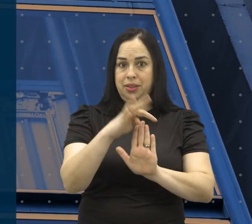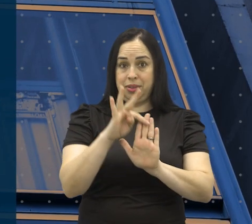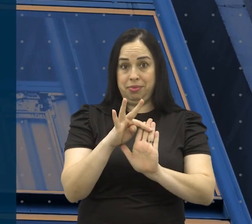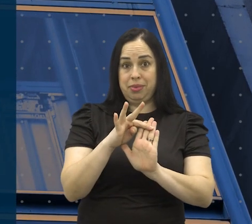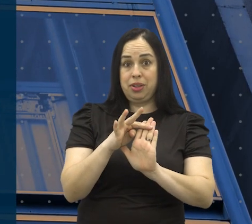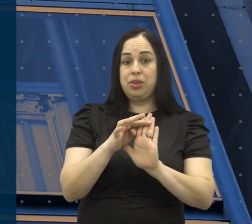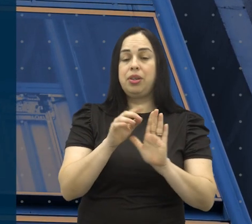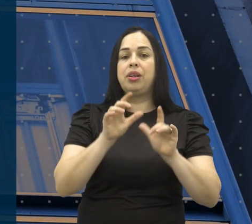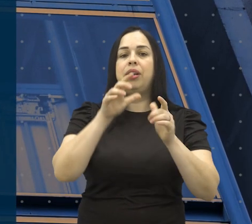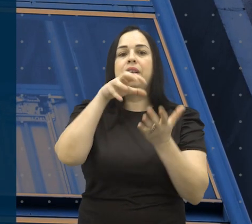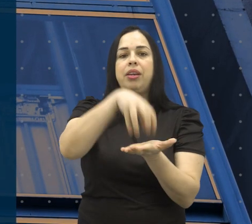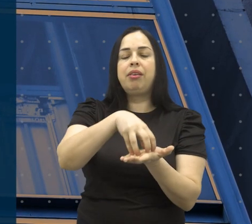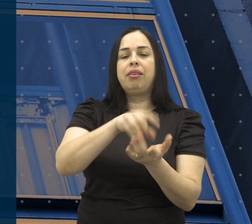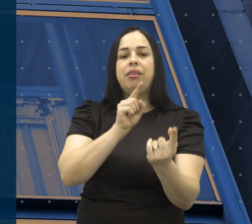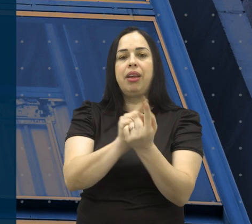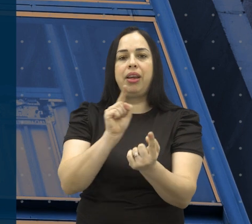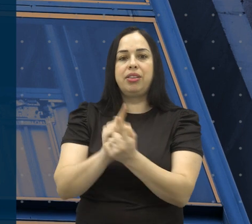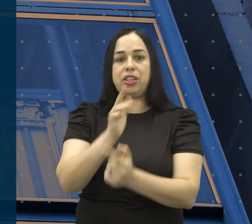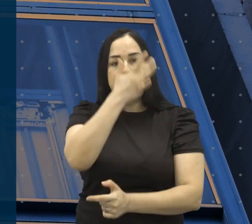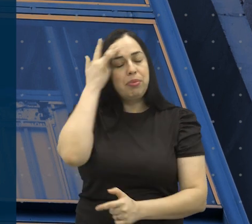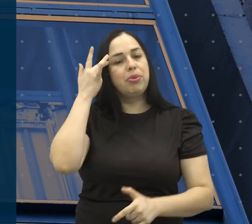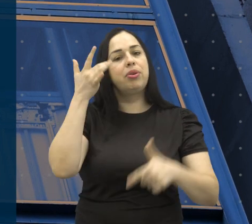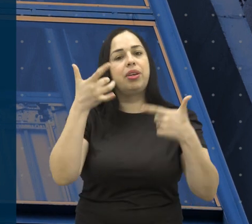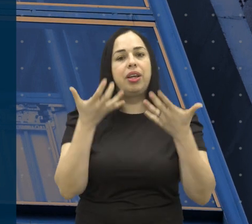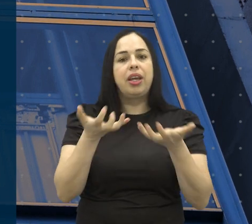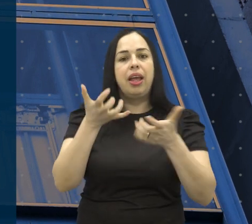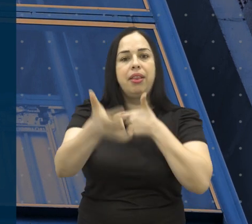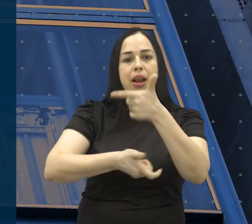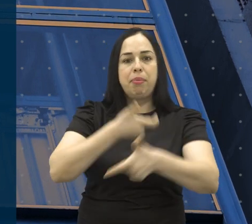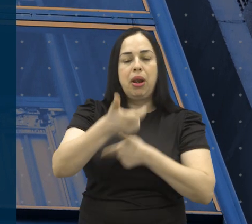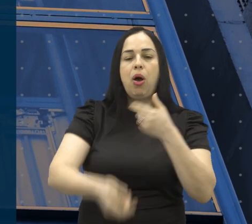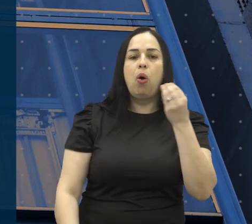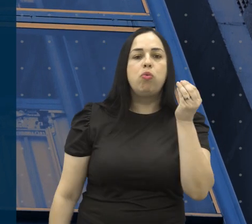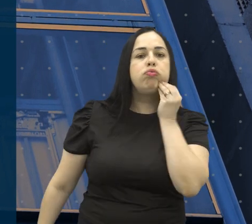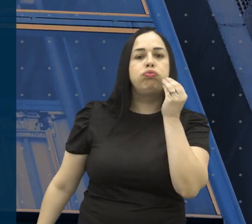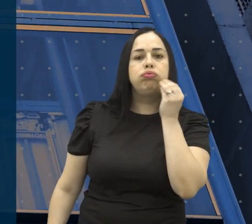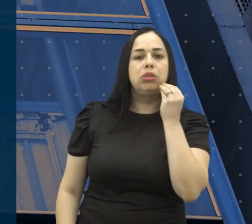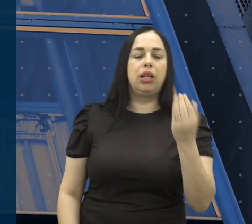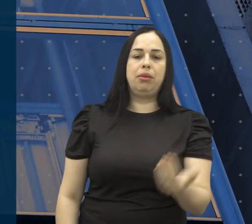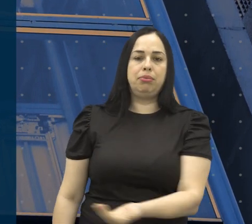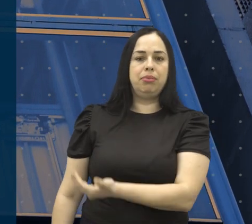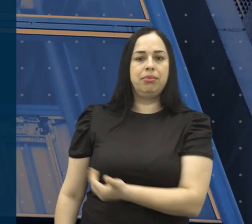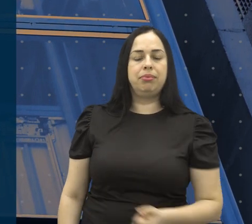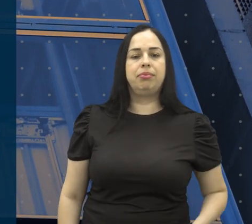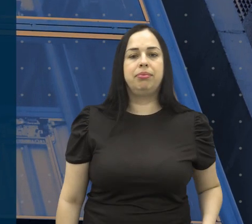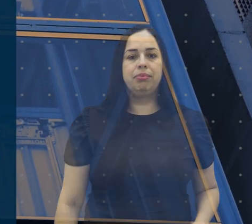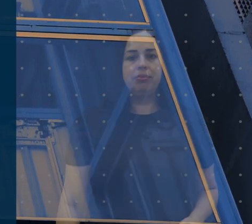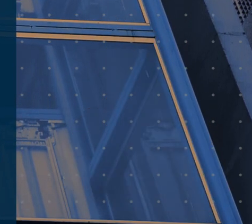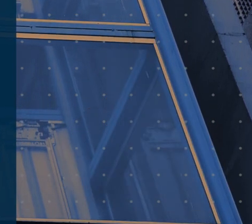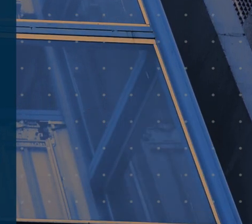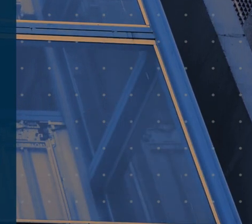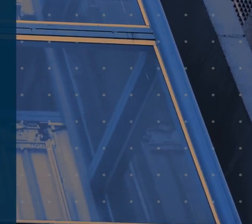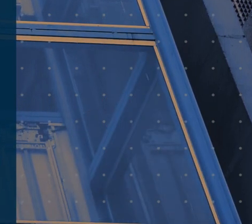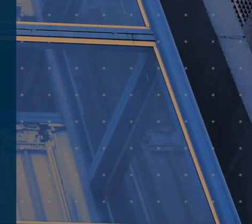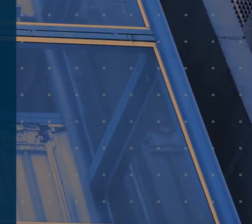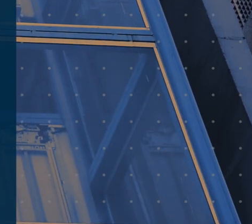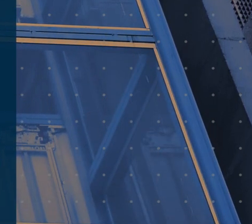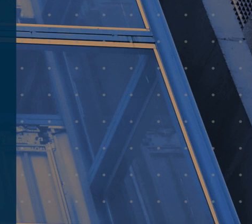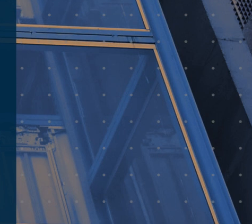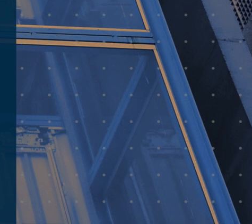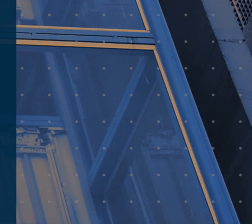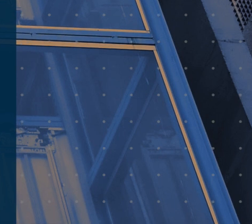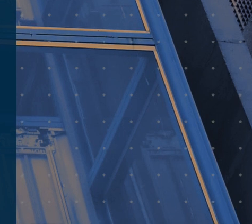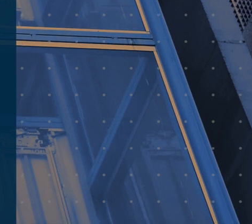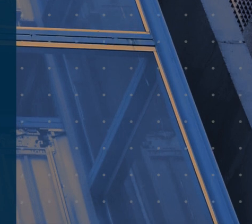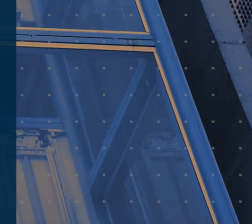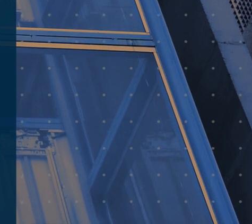O PATI, posto de atendimento ao trabalhador de São José dos Campos, tem oportunidades de emprego para